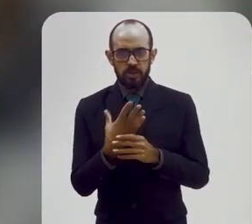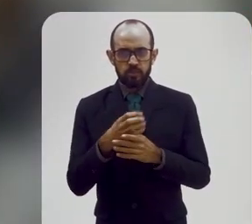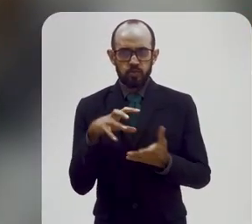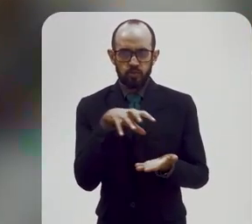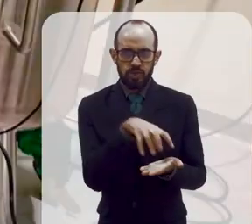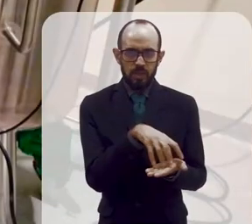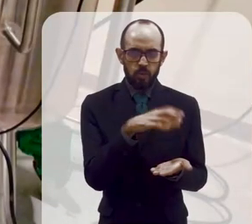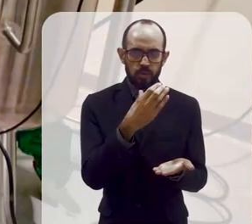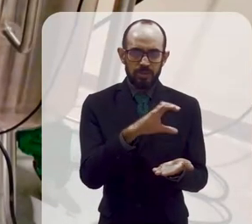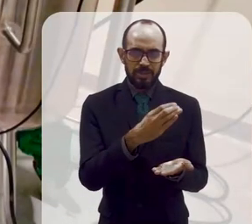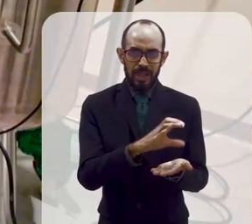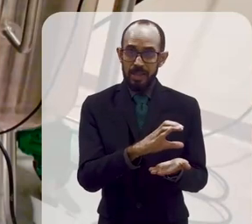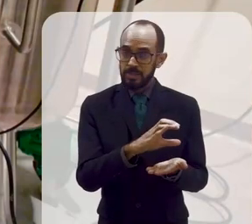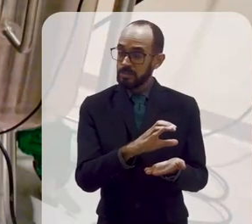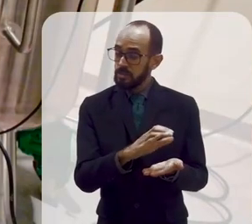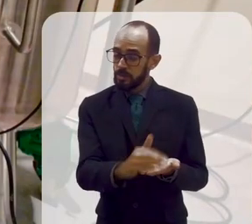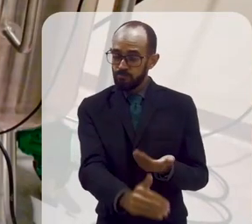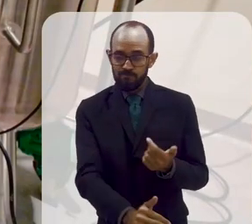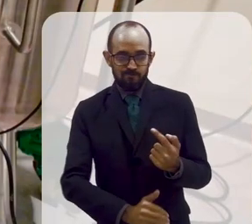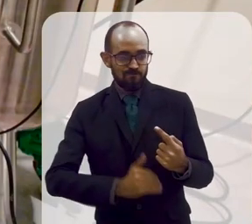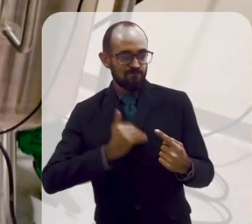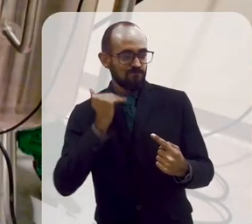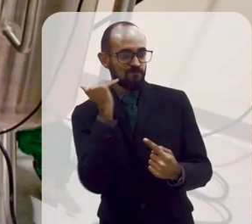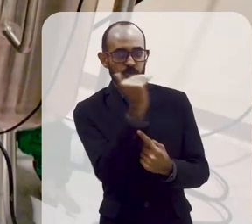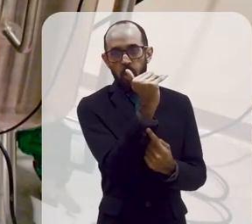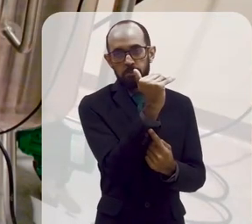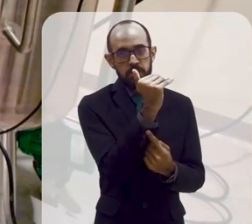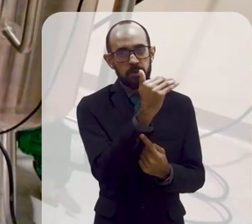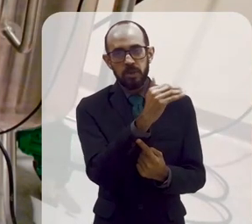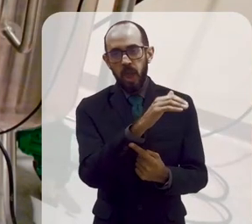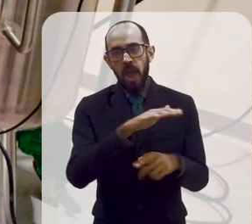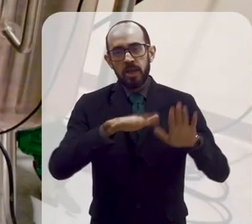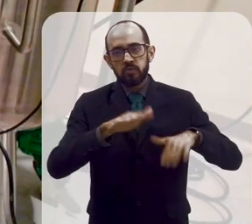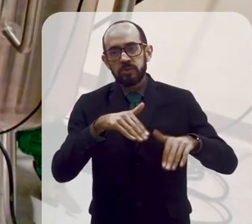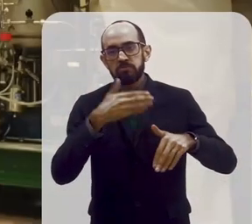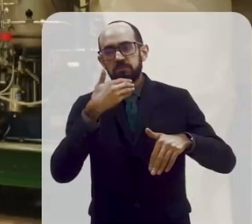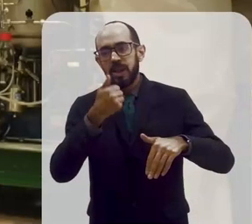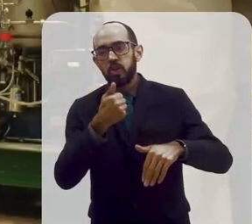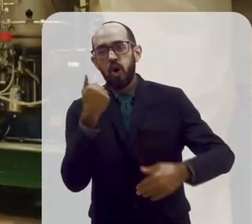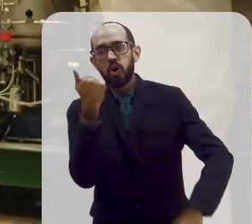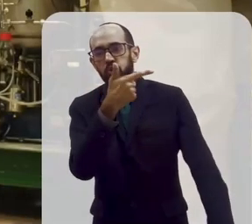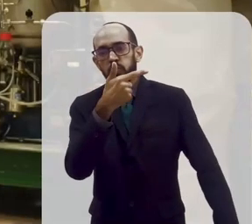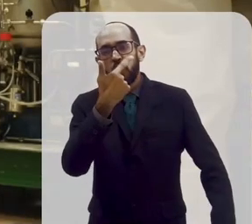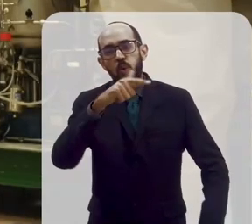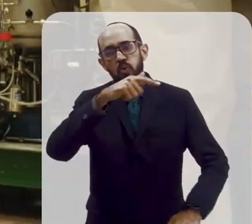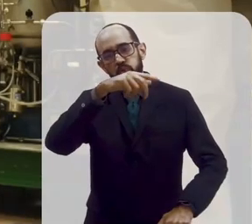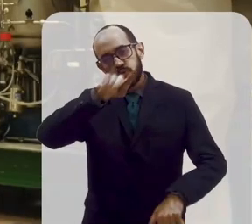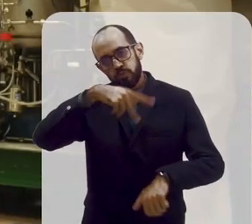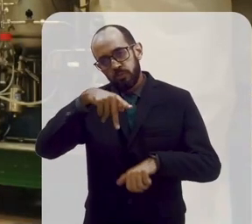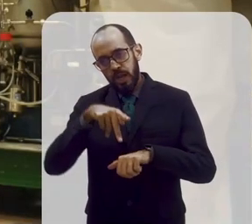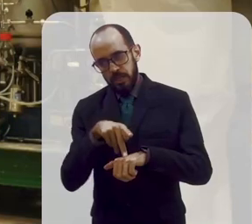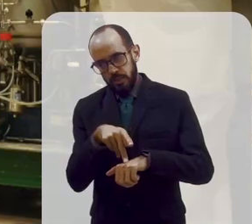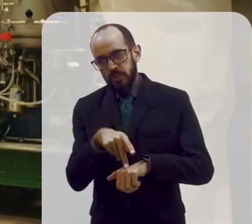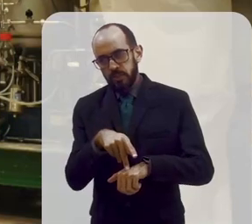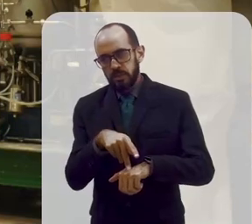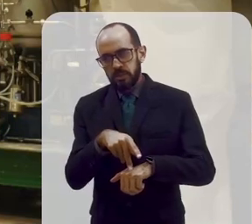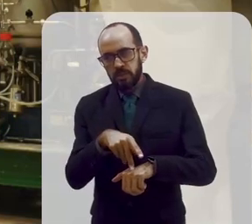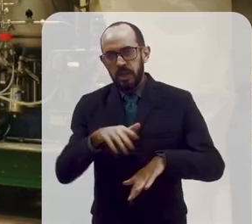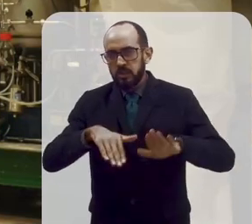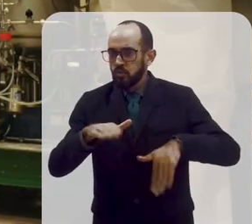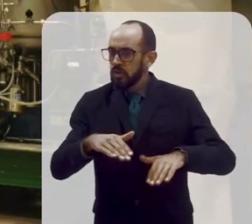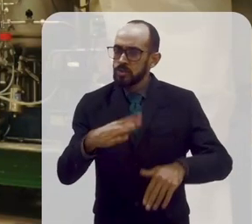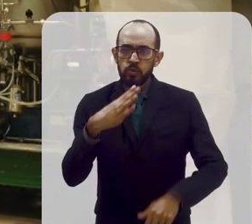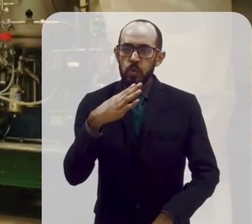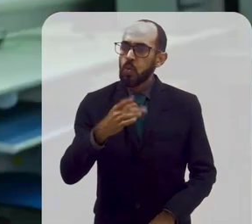Brasil de ciência de ponta que é tão bom ou melhor do que muitos outros países do mundo. e essa é uma questão que a gente